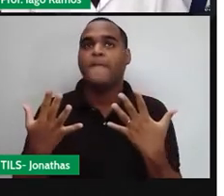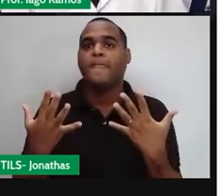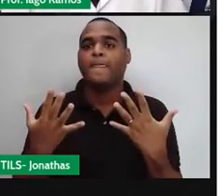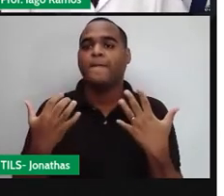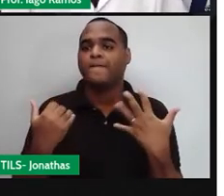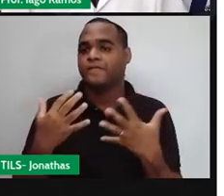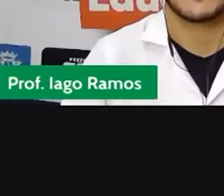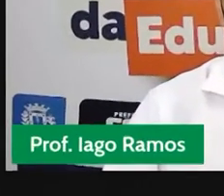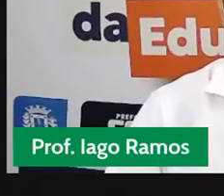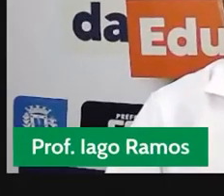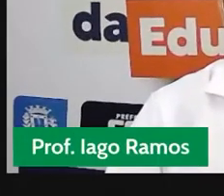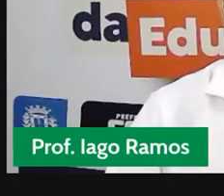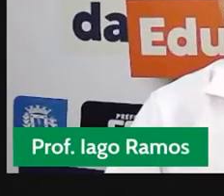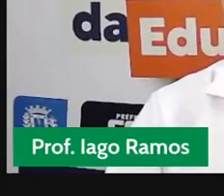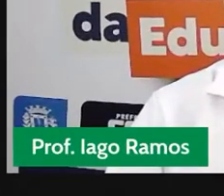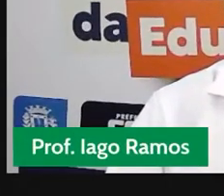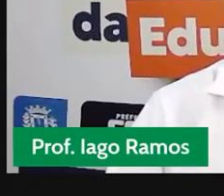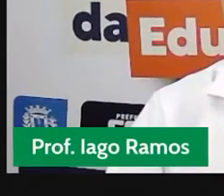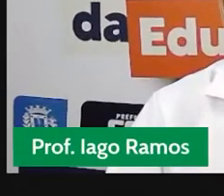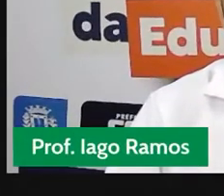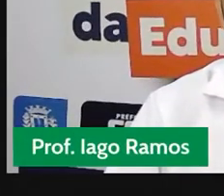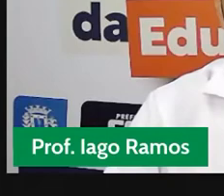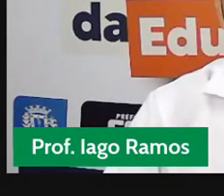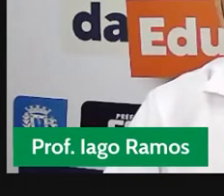agora para o nosso quadro virtual